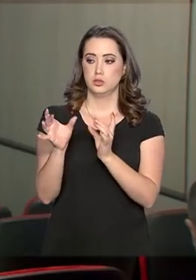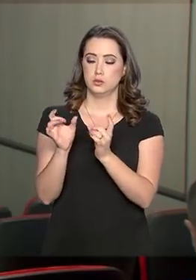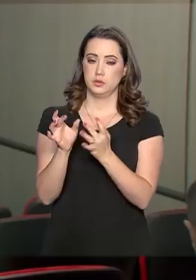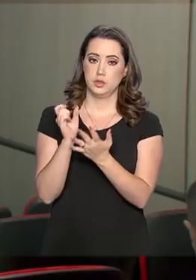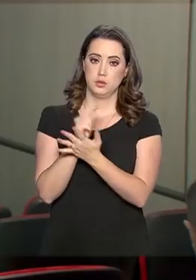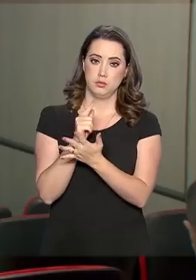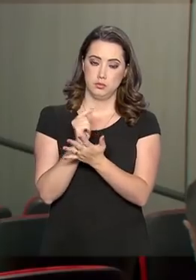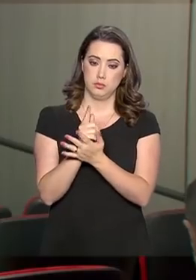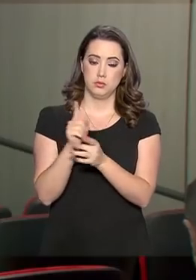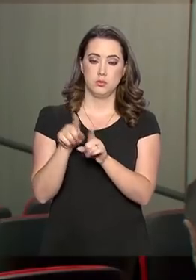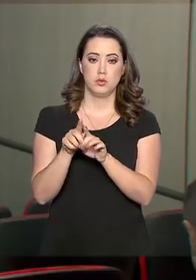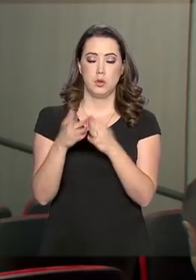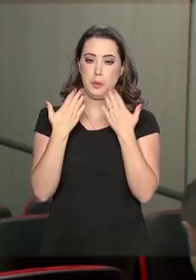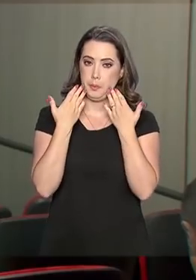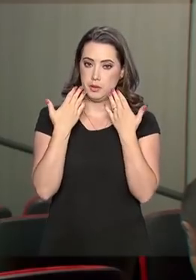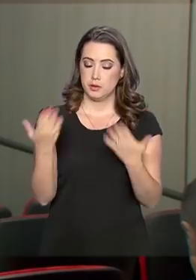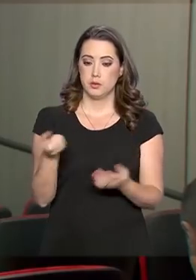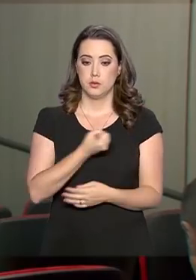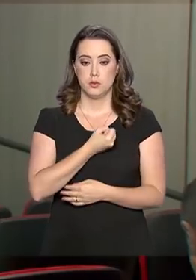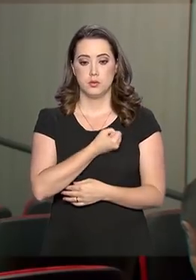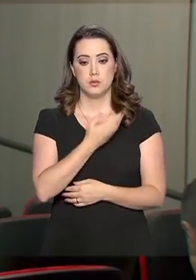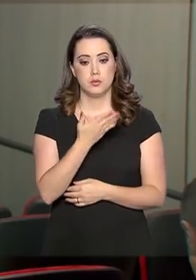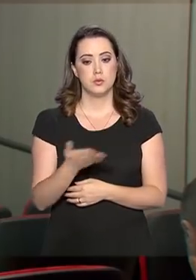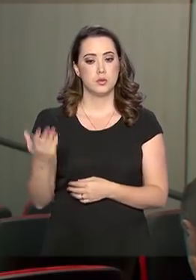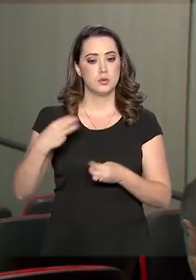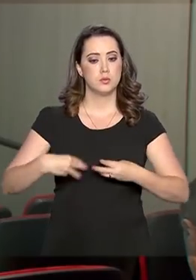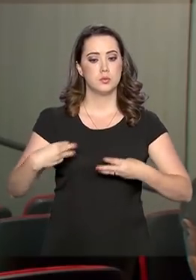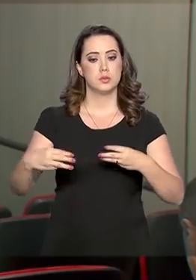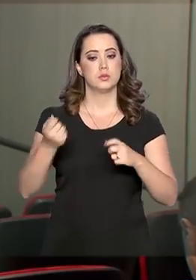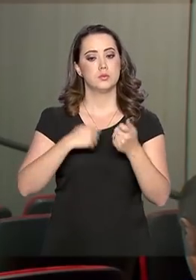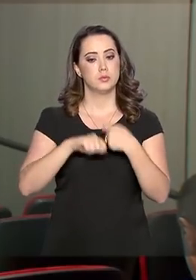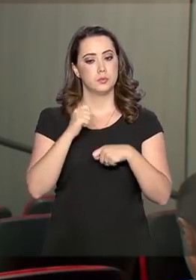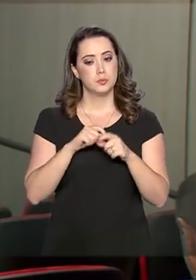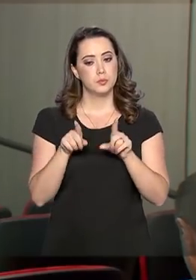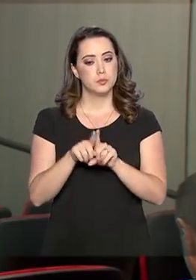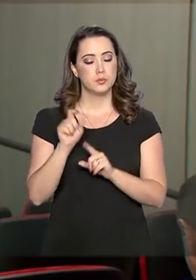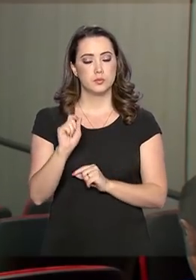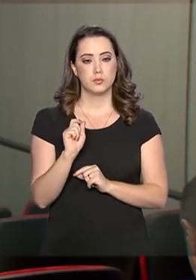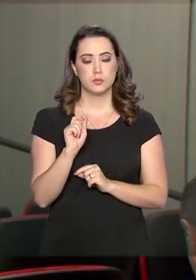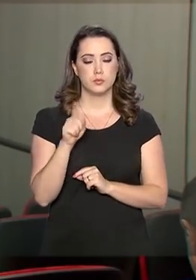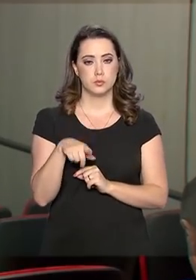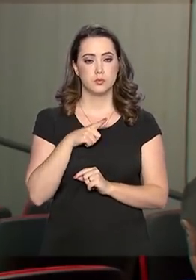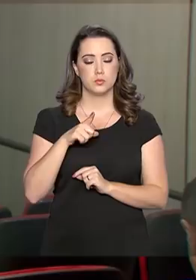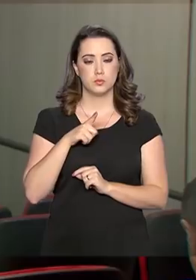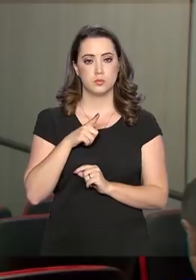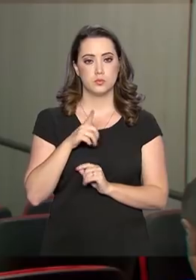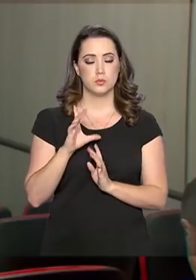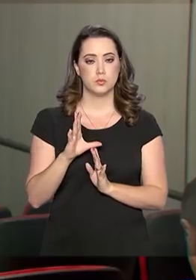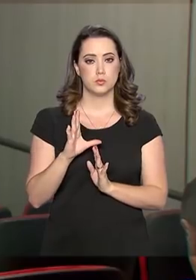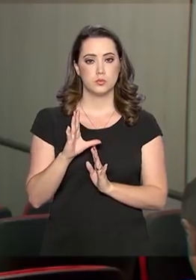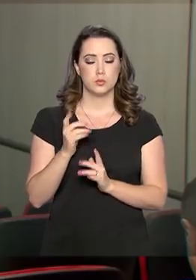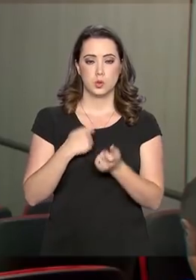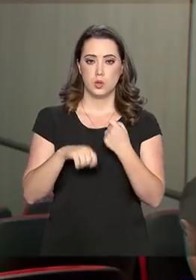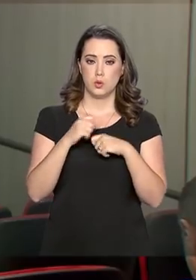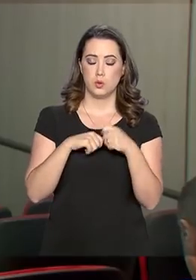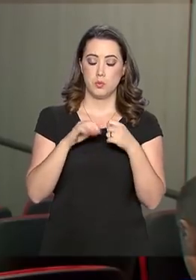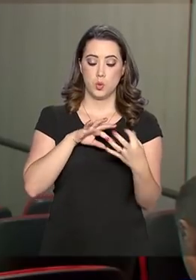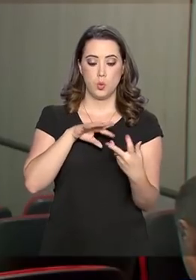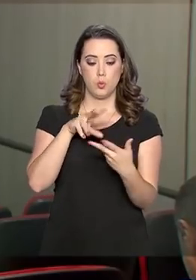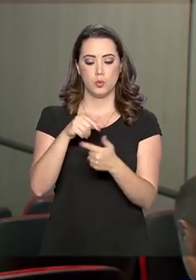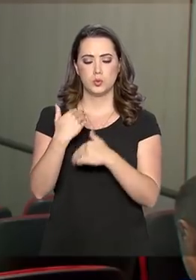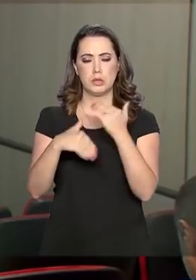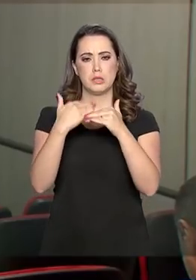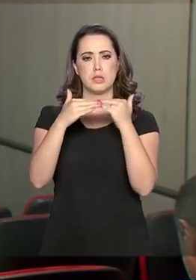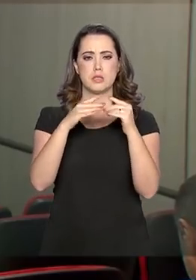Lucas Ferraz, que apresentou esses números aqui no Ministério da Economia, com a economia internacional